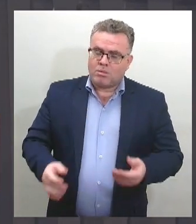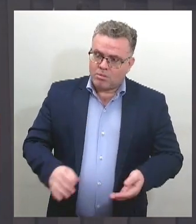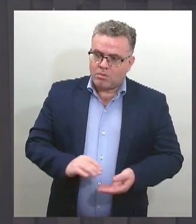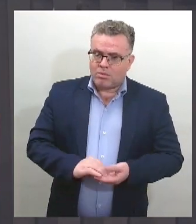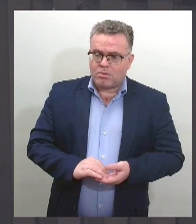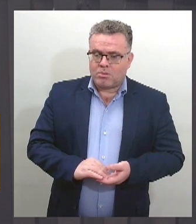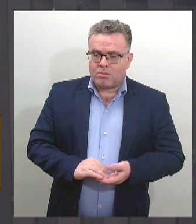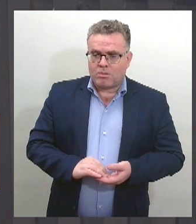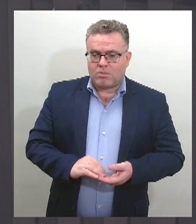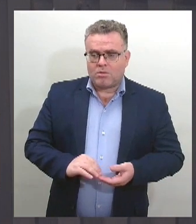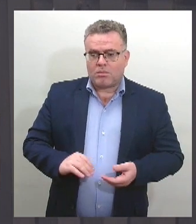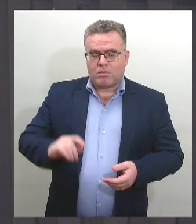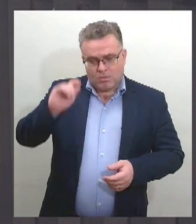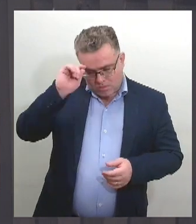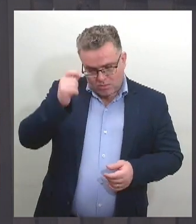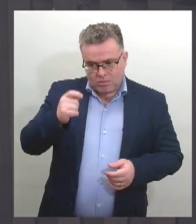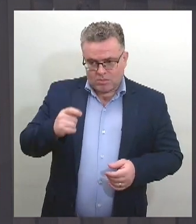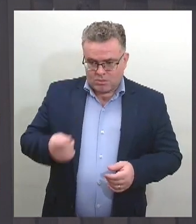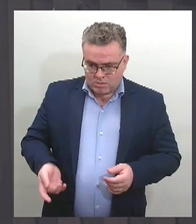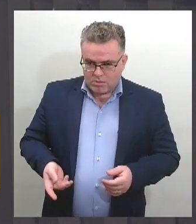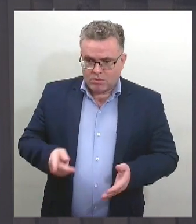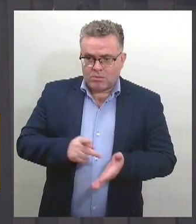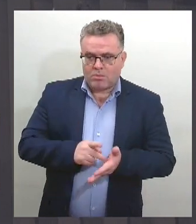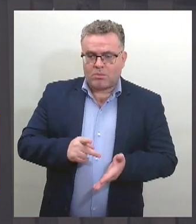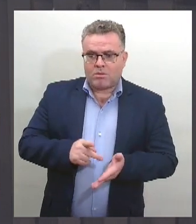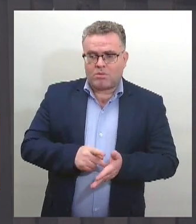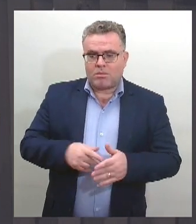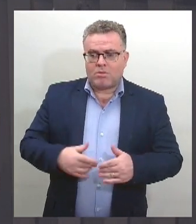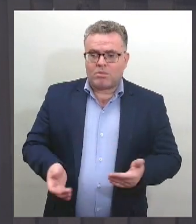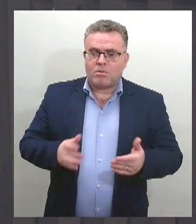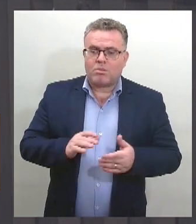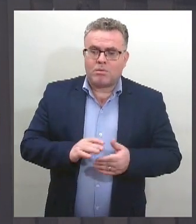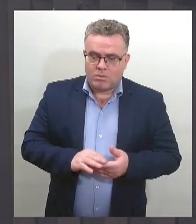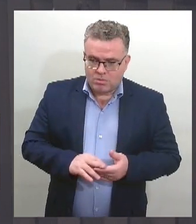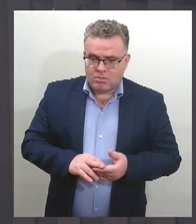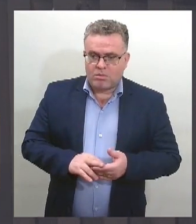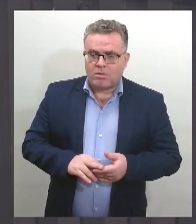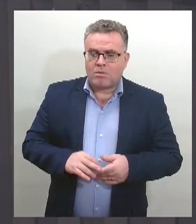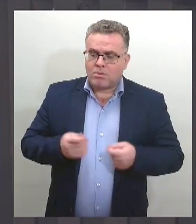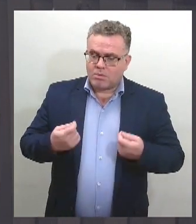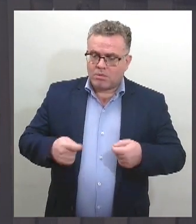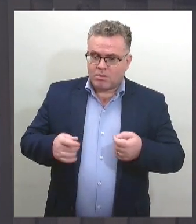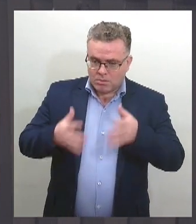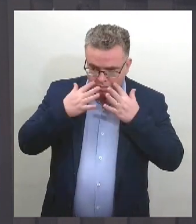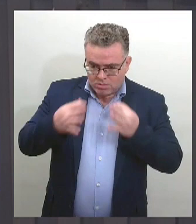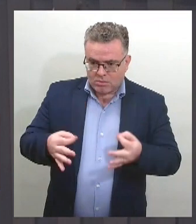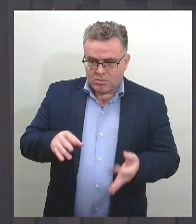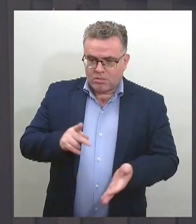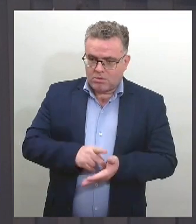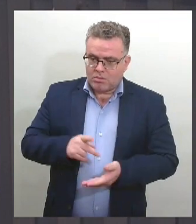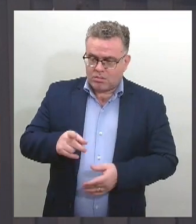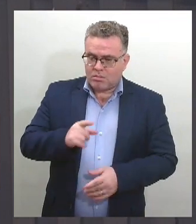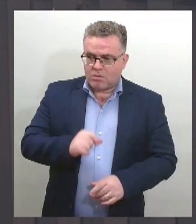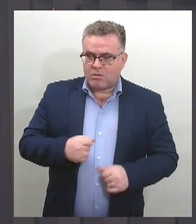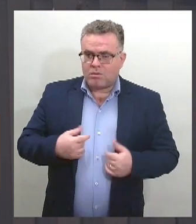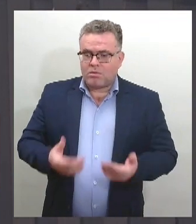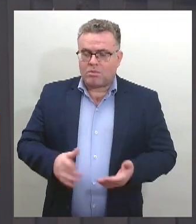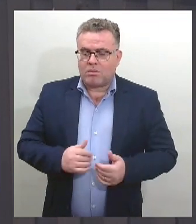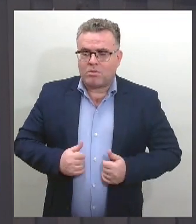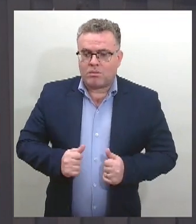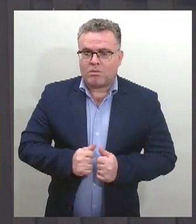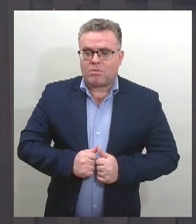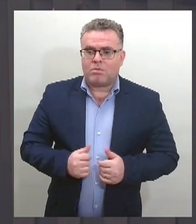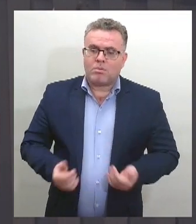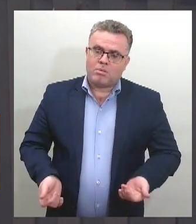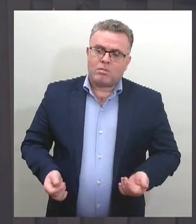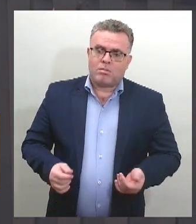são pretos e pardos. Então, tem que se atentar para essa situação legal. Não é porque eu vejo uma pessoa mais clara que